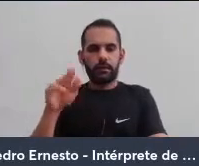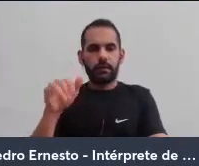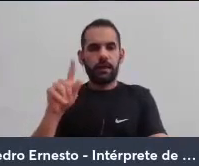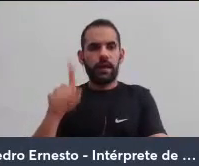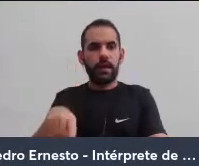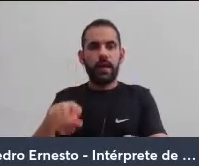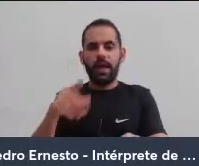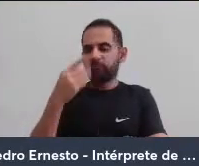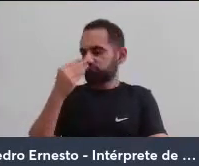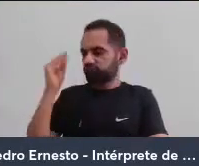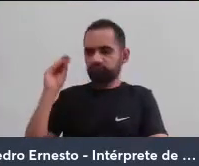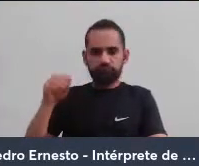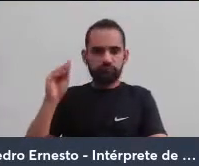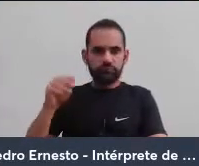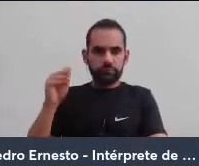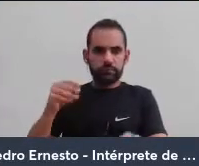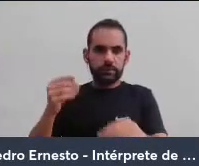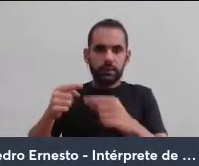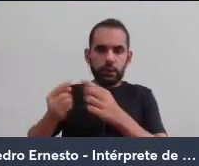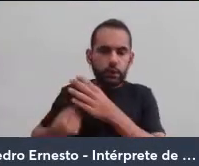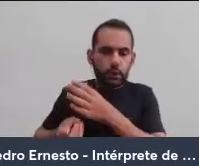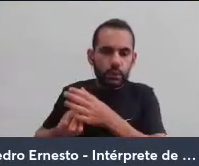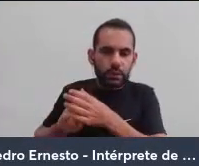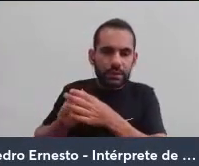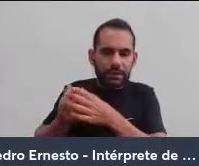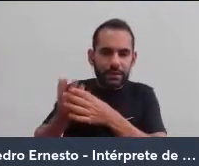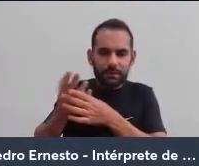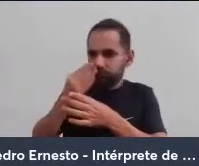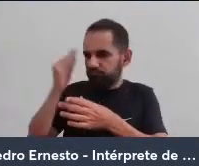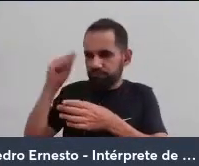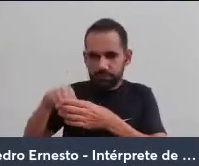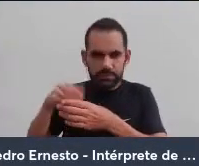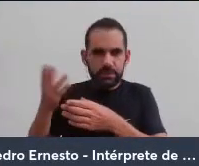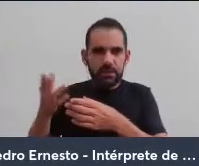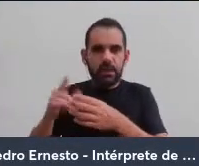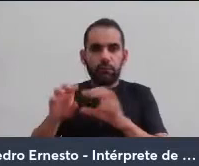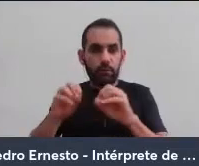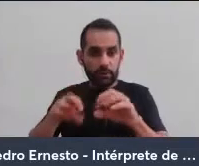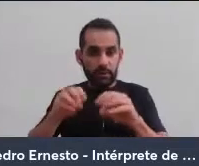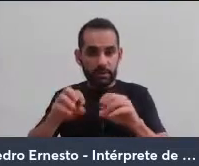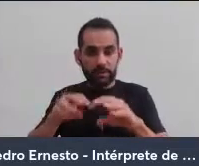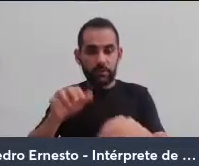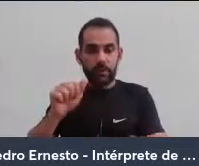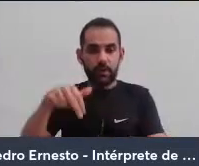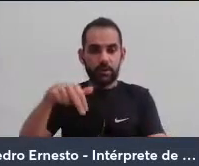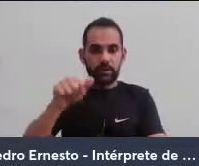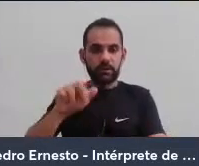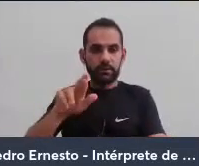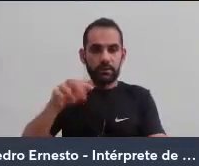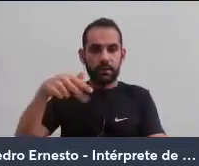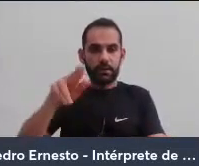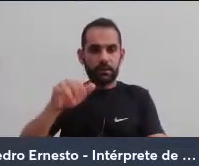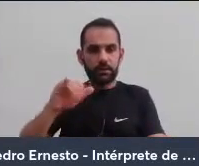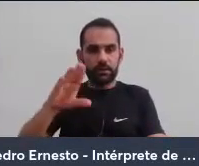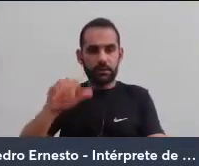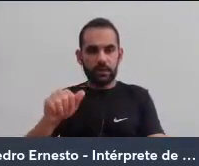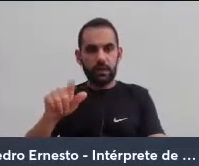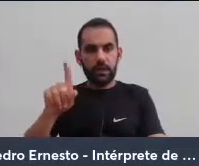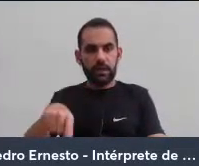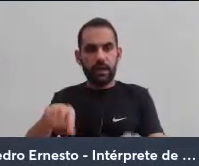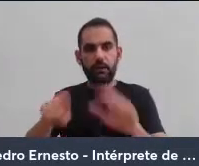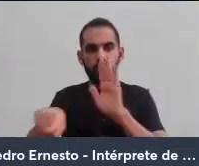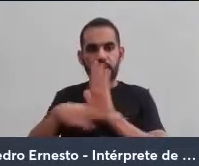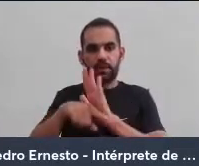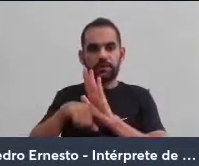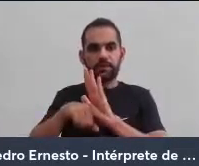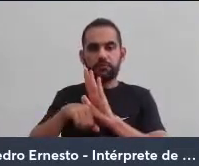do princípio. Uma educação anárquica, portanto, é uma educação sem fundamento. é uma negação que se